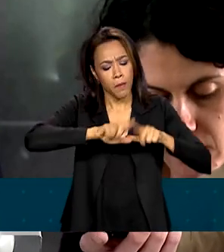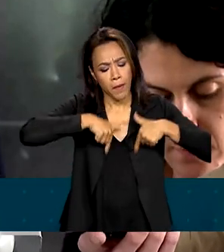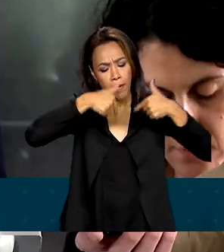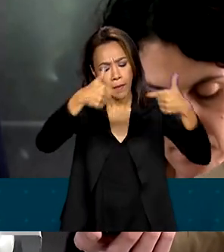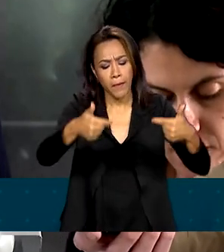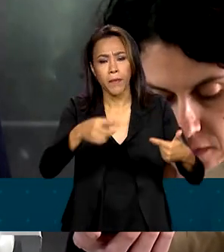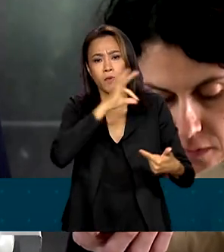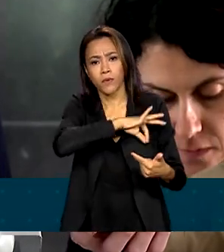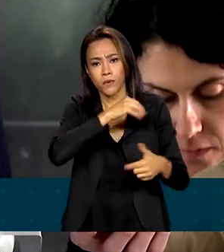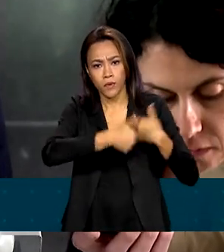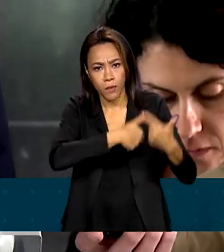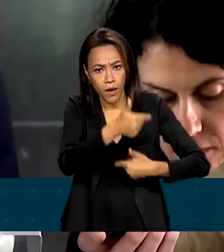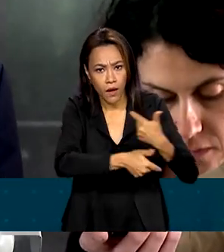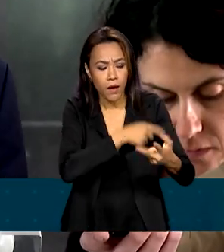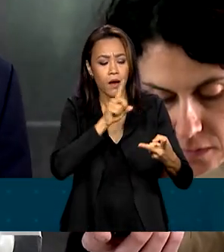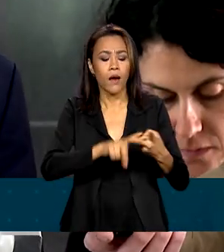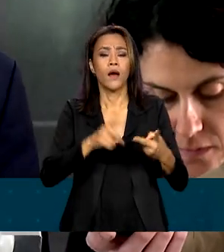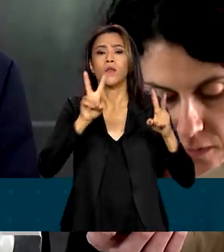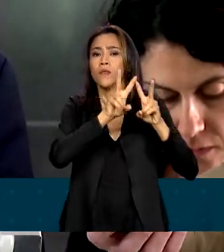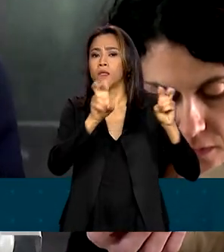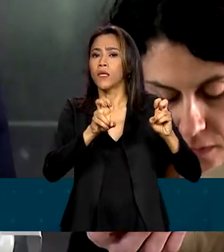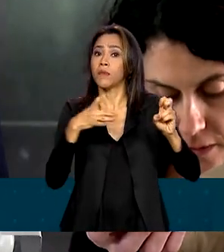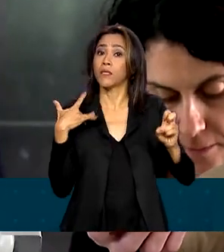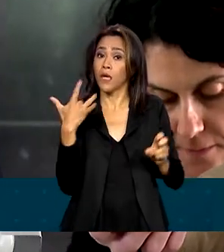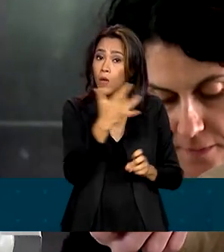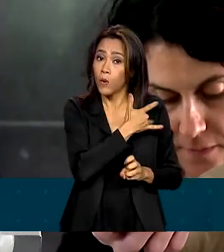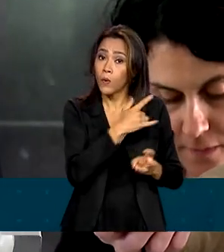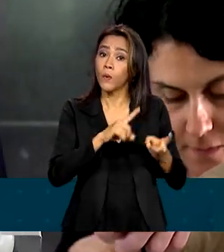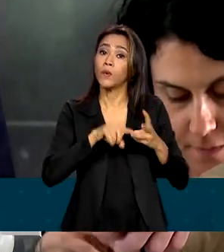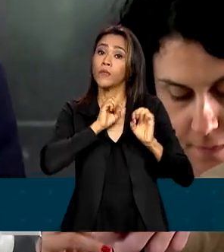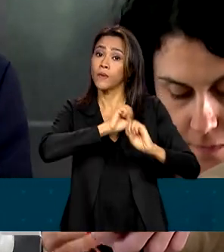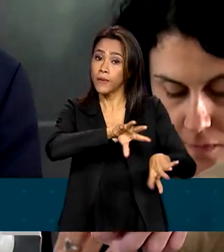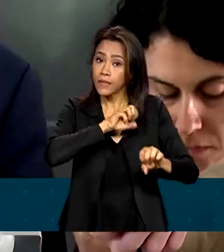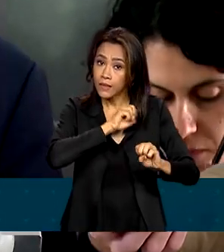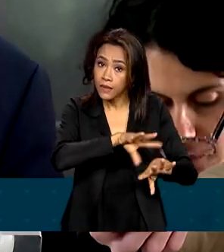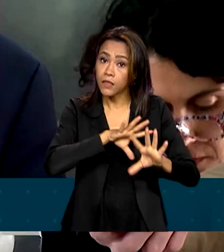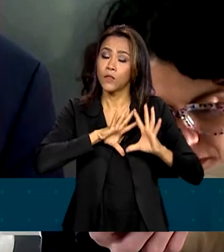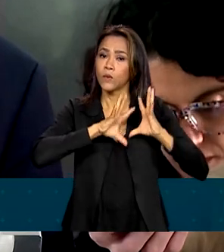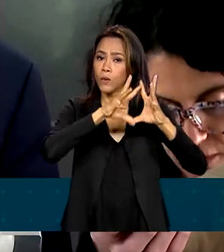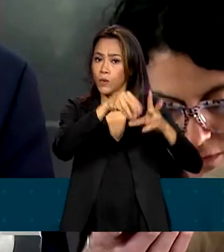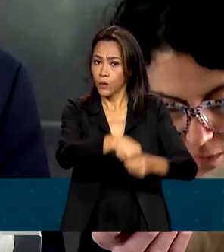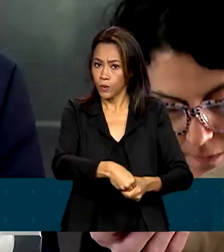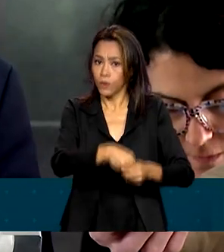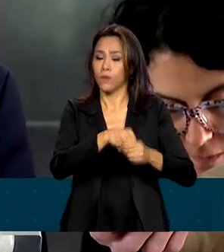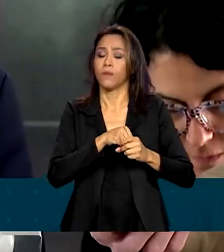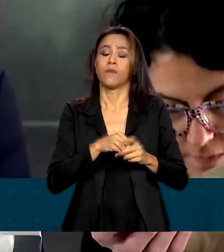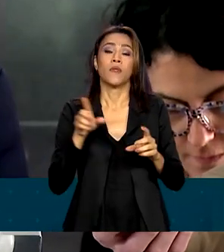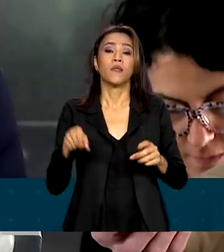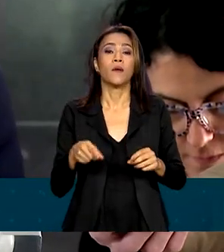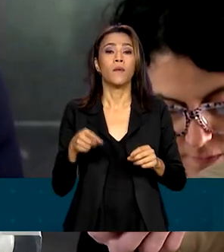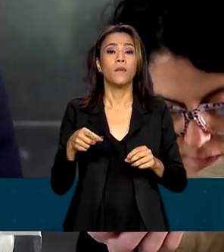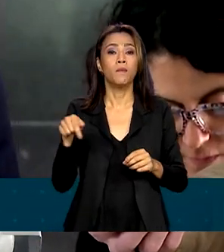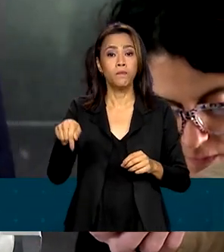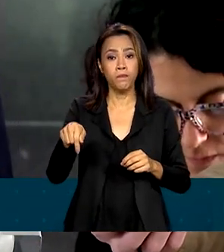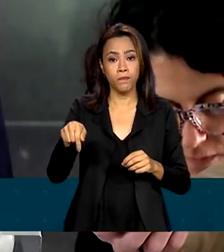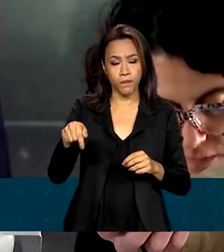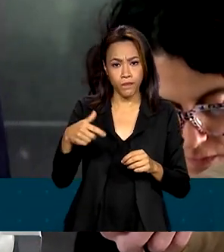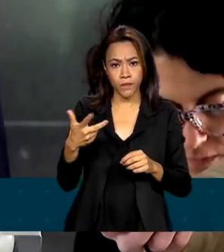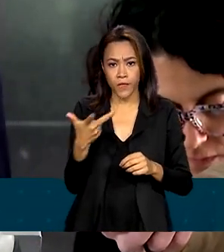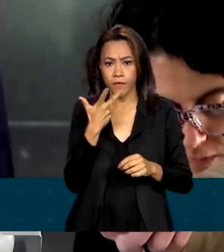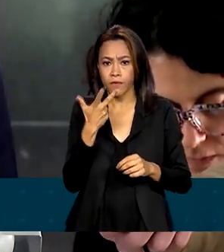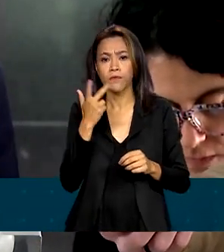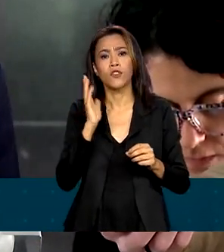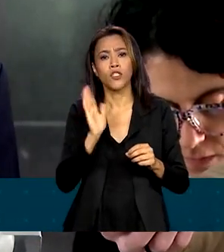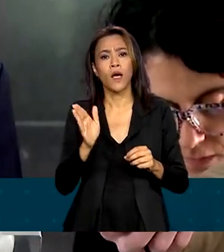do desenvolvimento regional, o tema da saúde e o tema da educação. Como disse aqui, o nosso governador, presidente do consórcio do Nordeste, o presidente Lula,